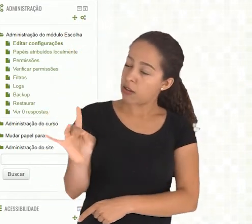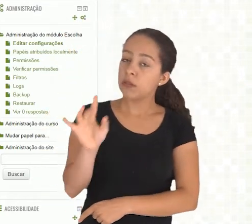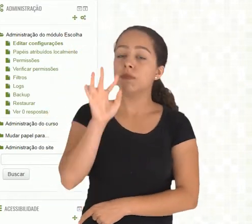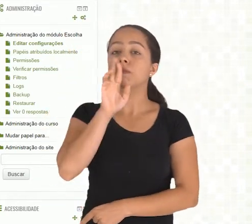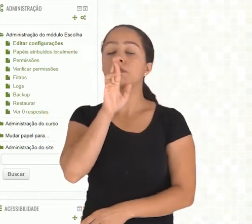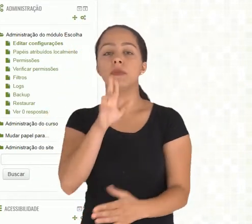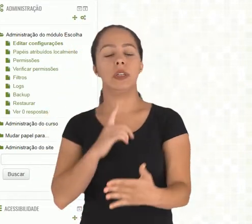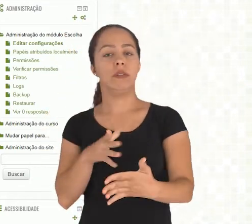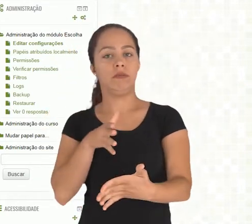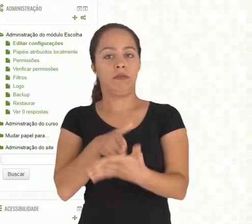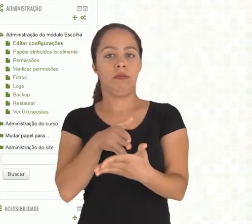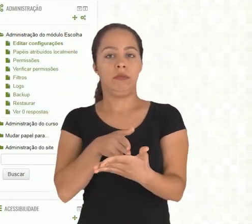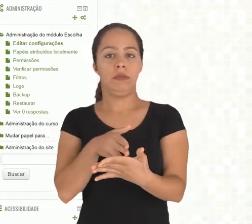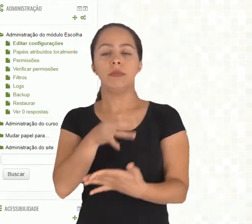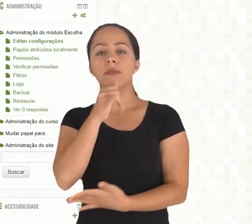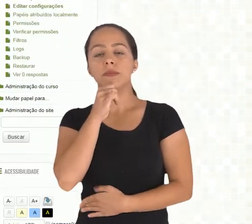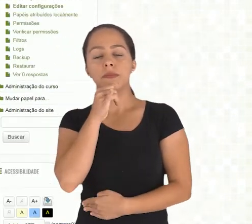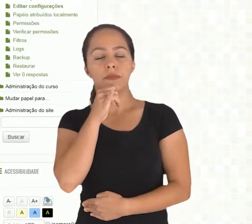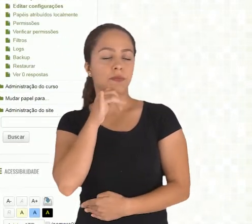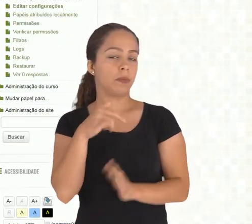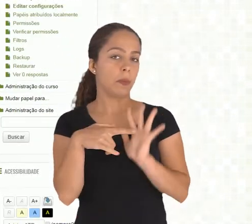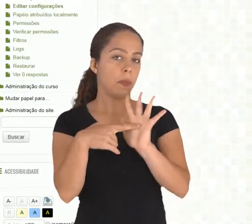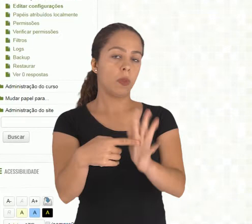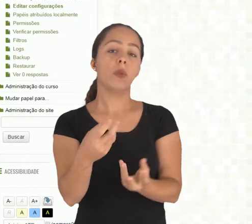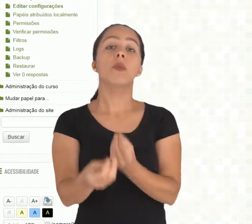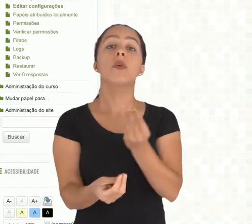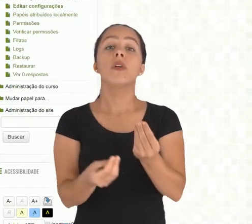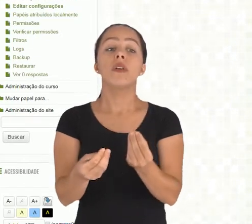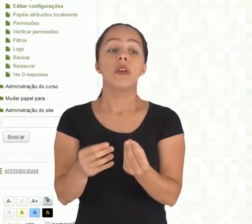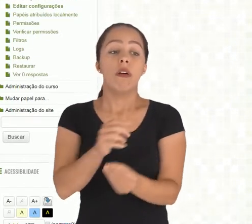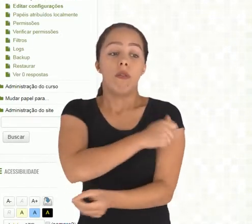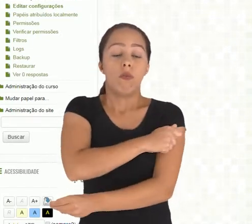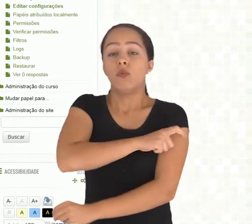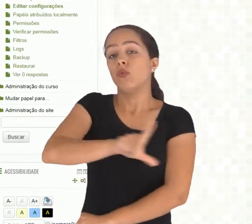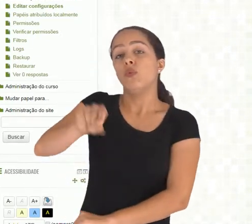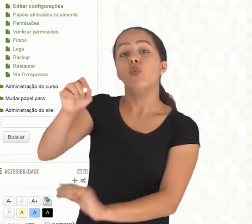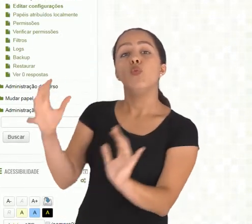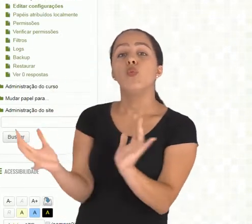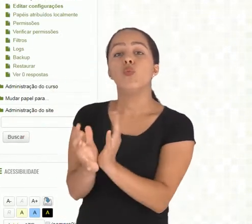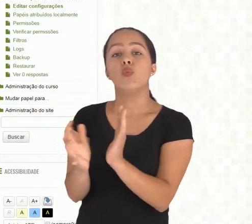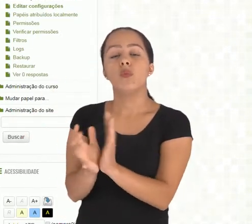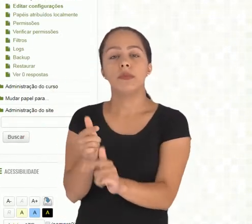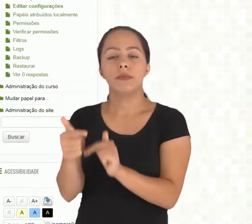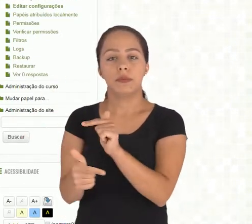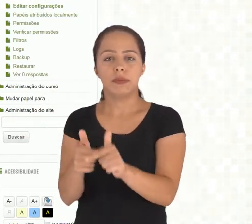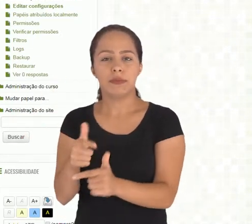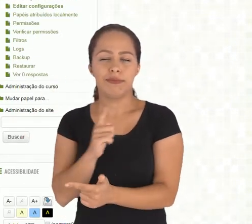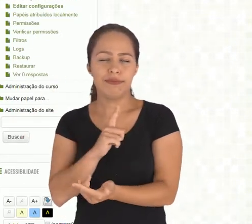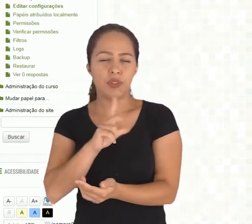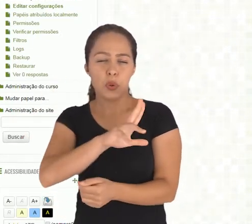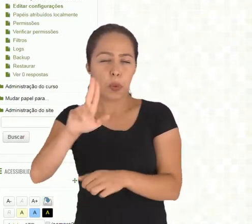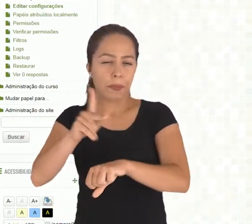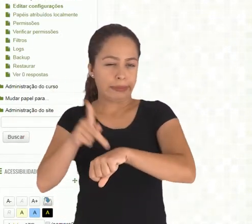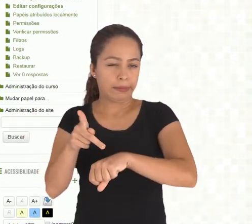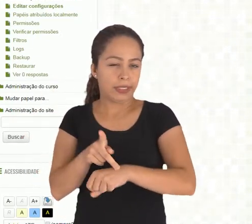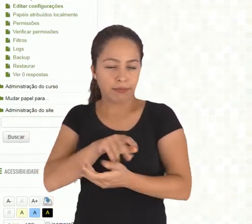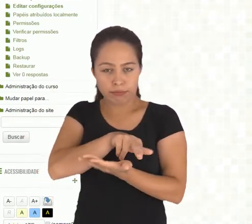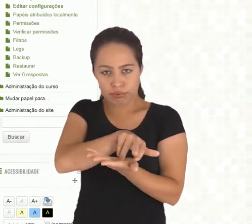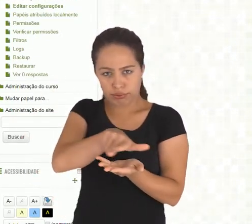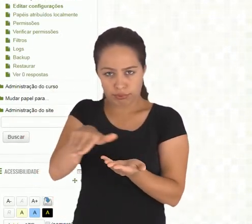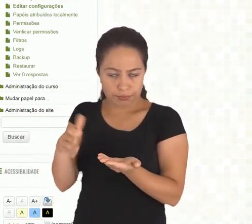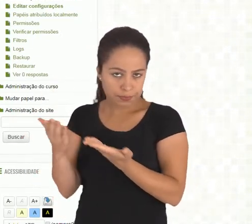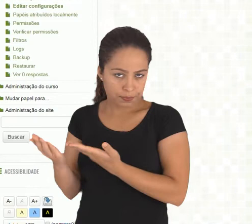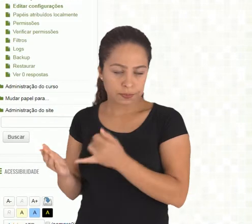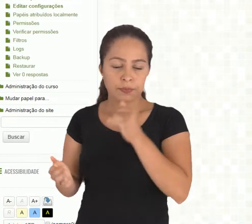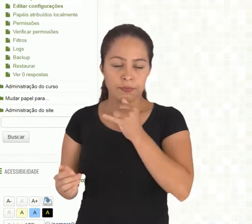também permitidas por opção. Por exemplo, nesse caso, eu estou fazendo o teste do aluno escolher um grupo com o qual ele quer trabalhar. Então eu tenho aqui quatro grupos,